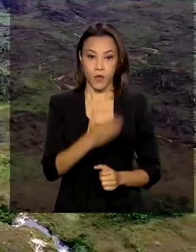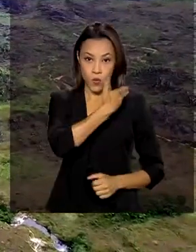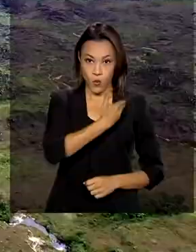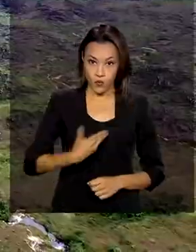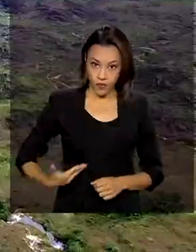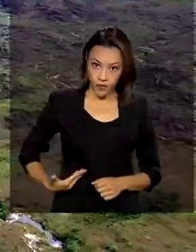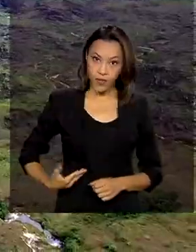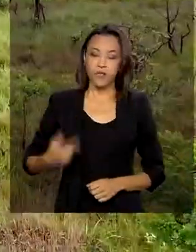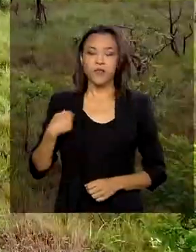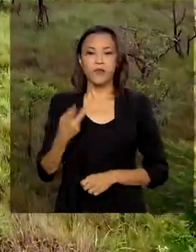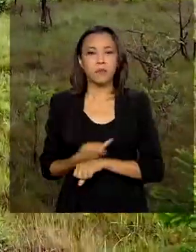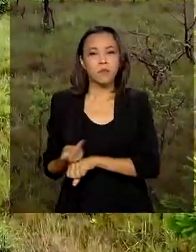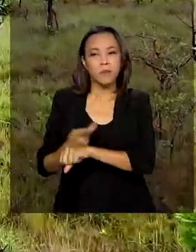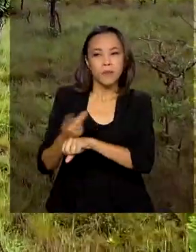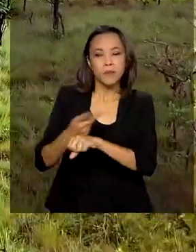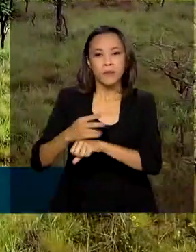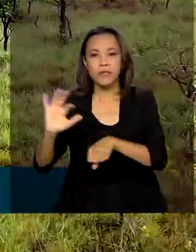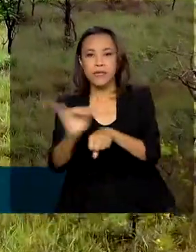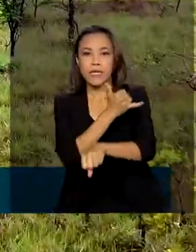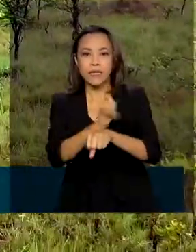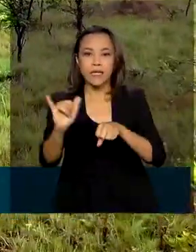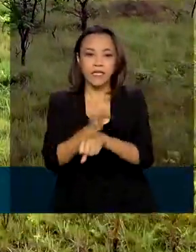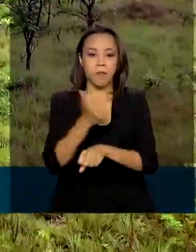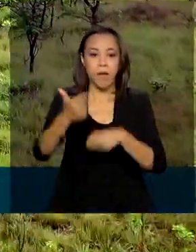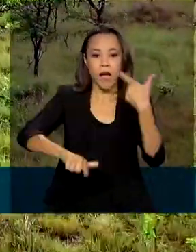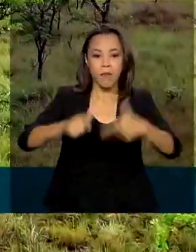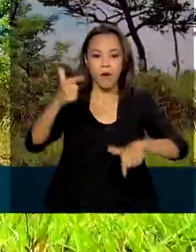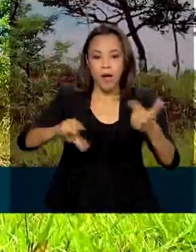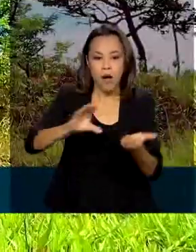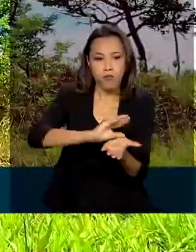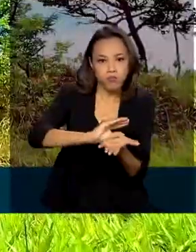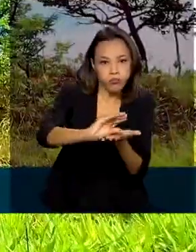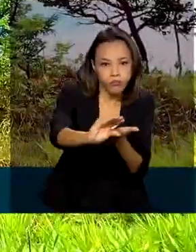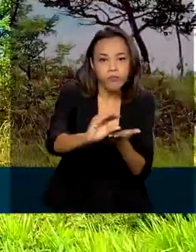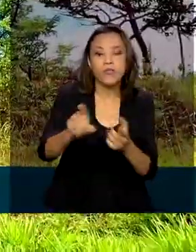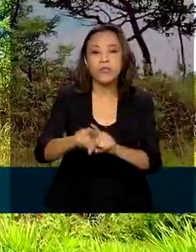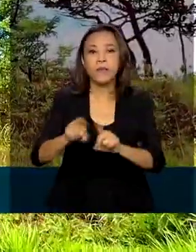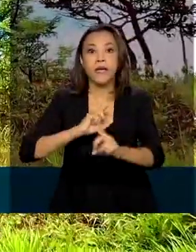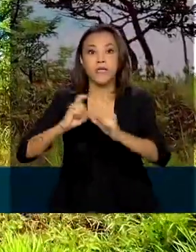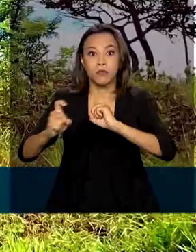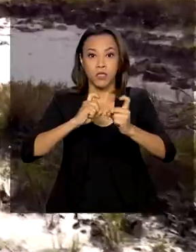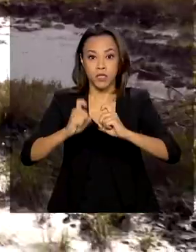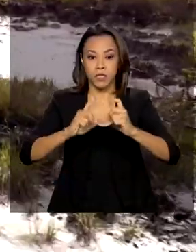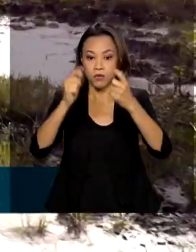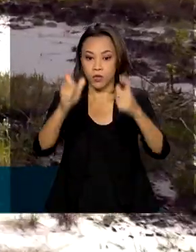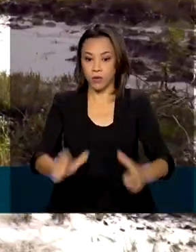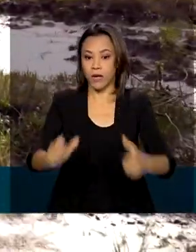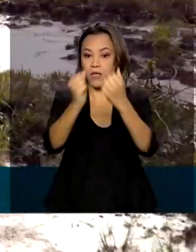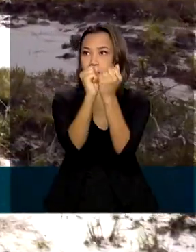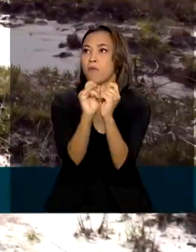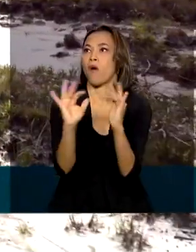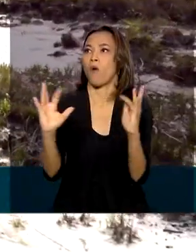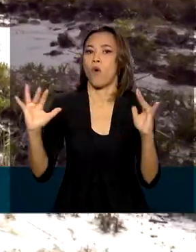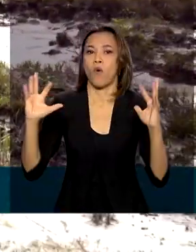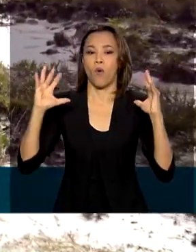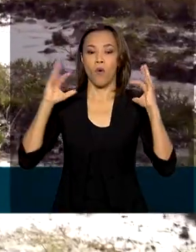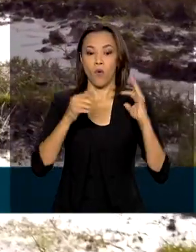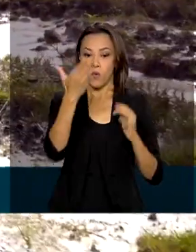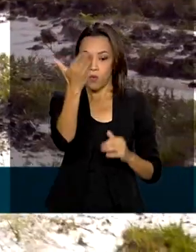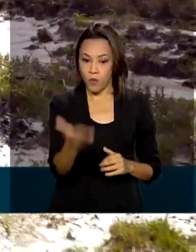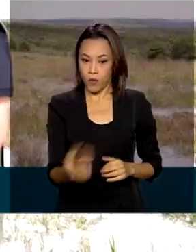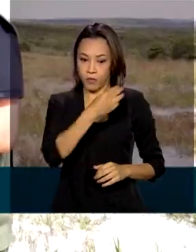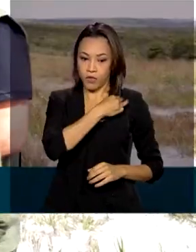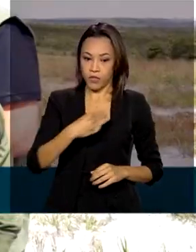vem buscando alternativas para aumentar investimentos e melhorar a gestão de parques nacionais. O ministro do Meio Ambiente está